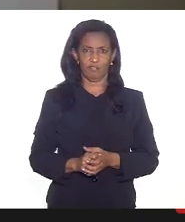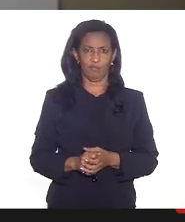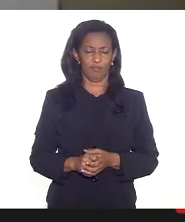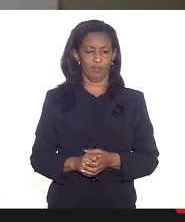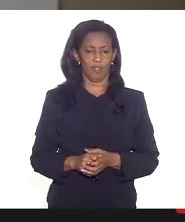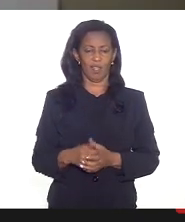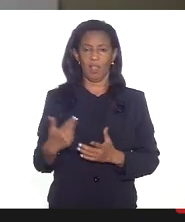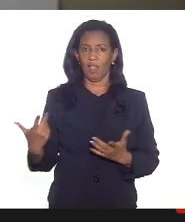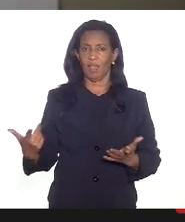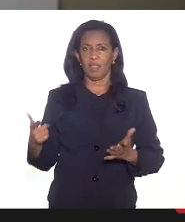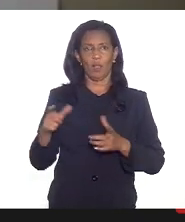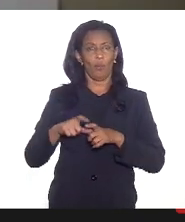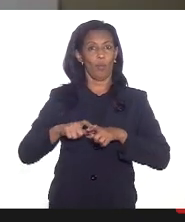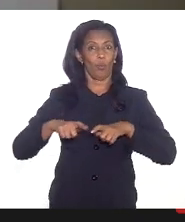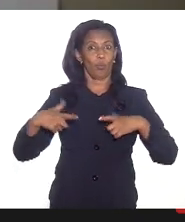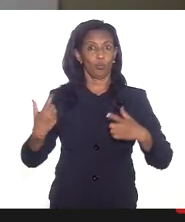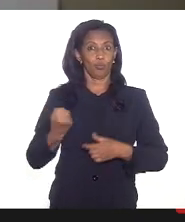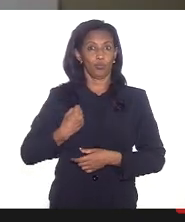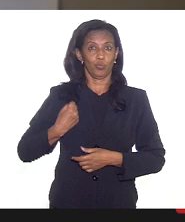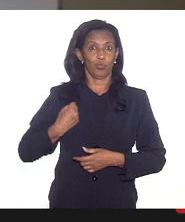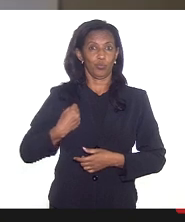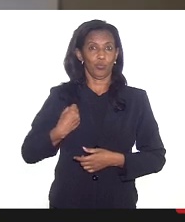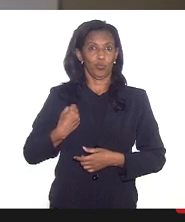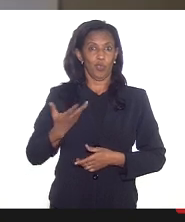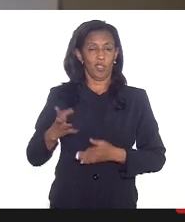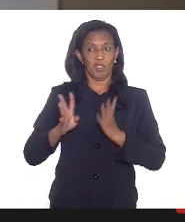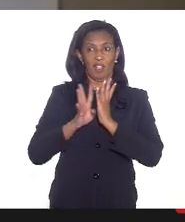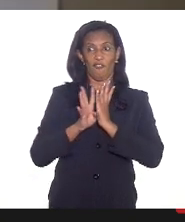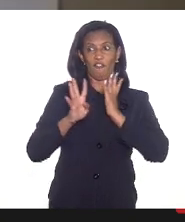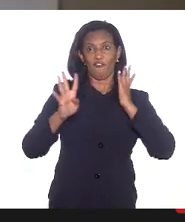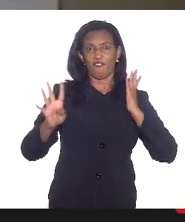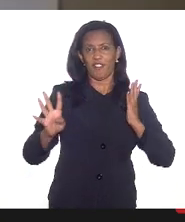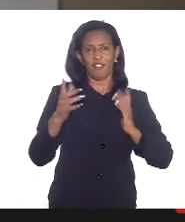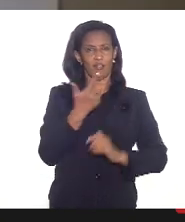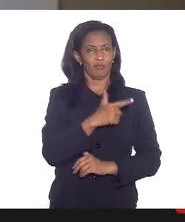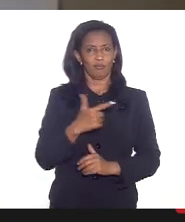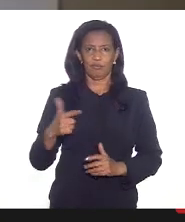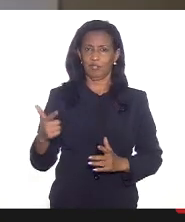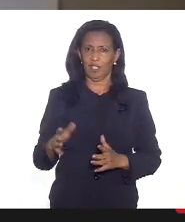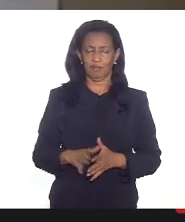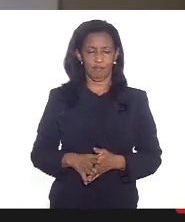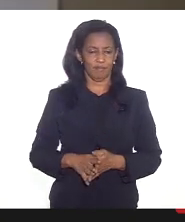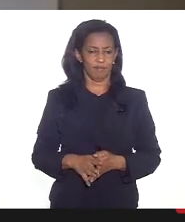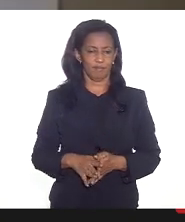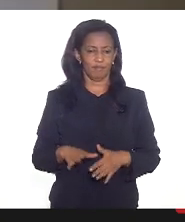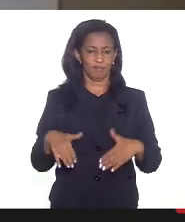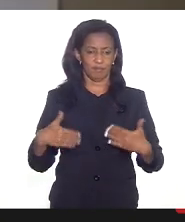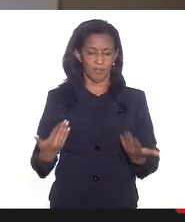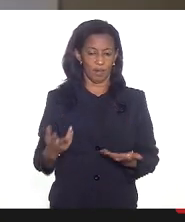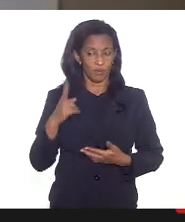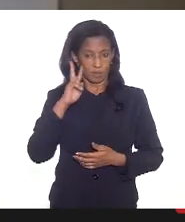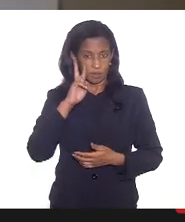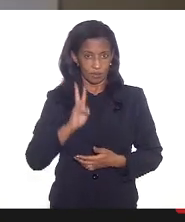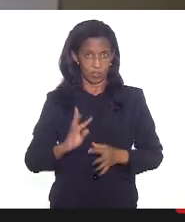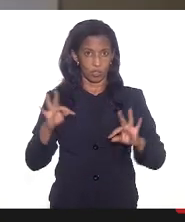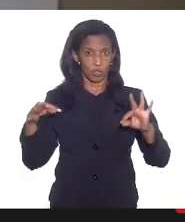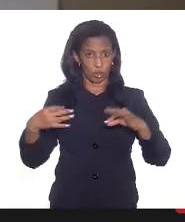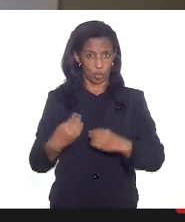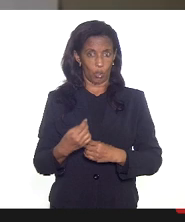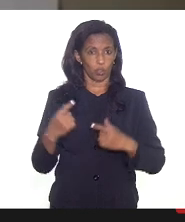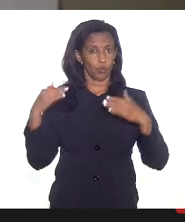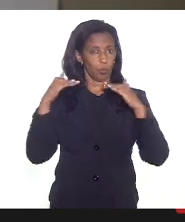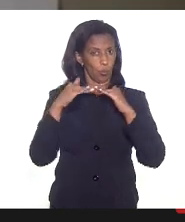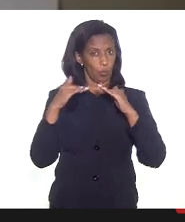extrato populacional que gere fila nos postos de vacinação então tendo em vista que todos nós